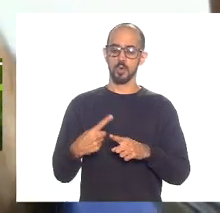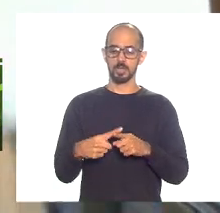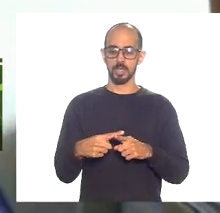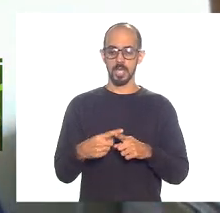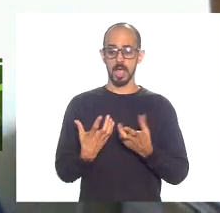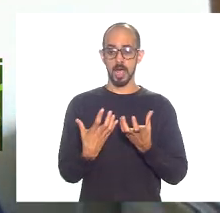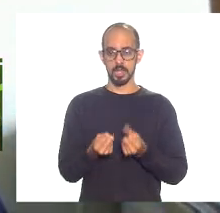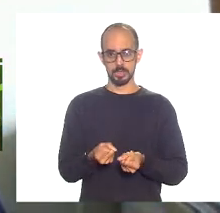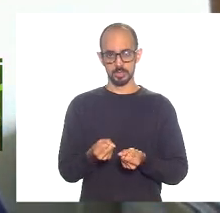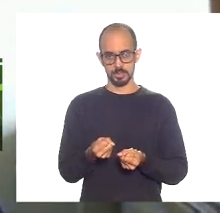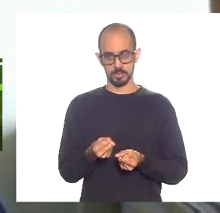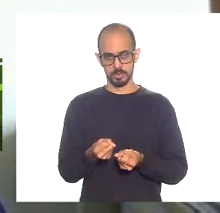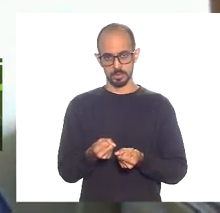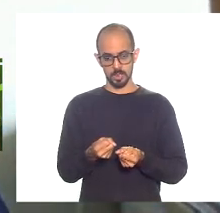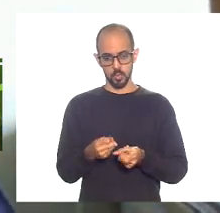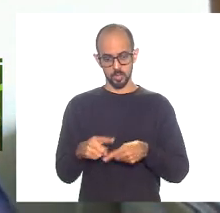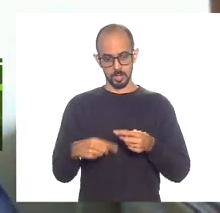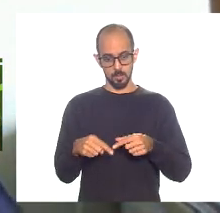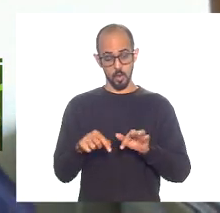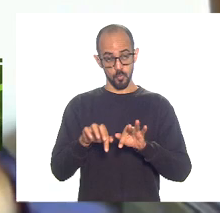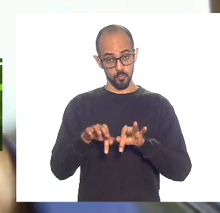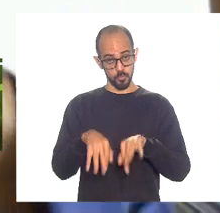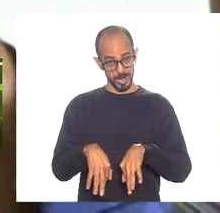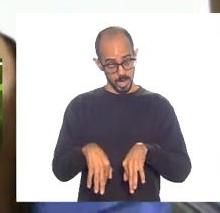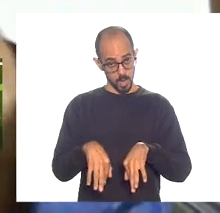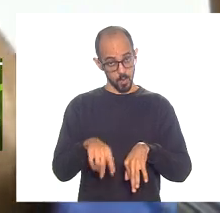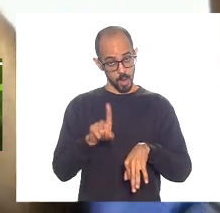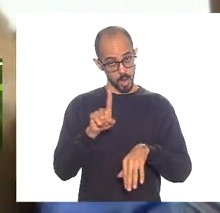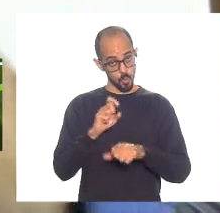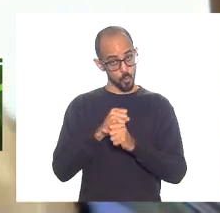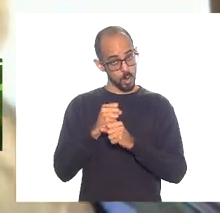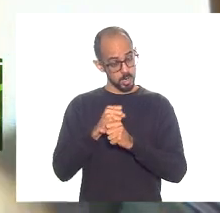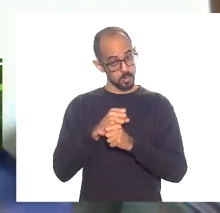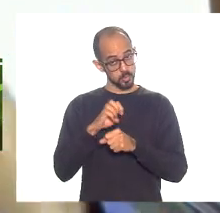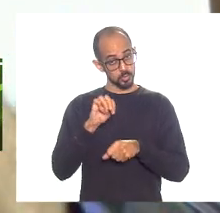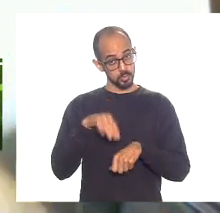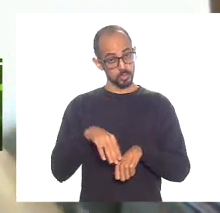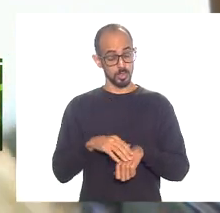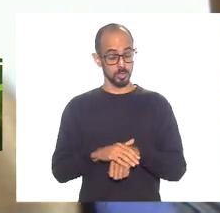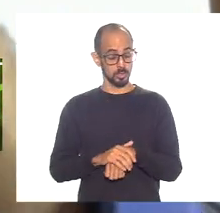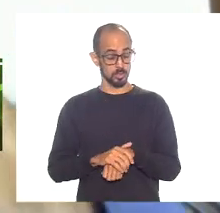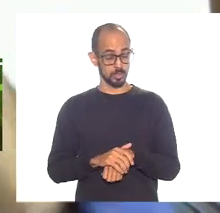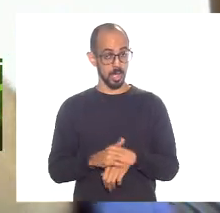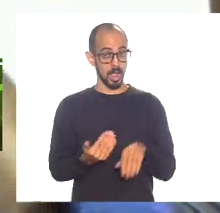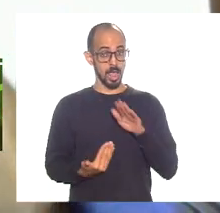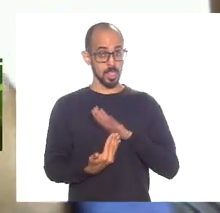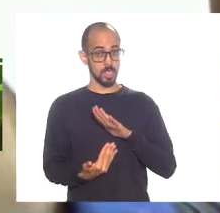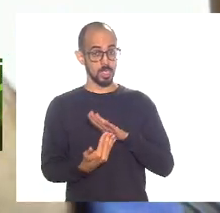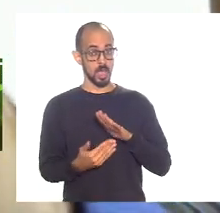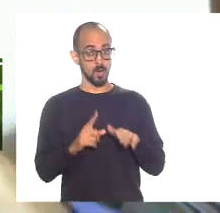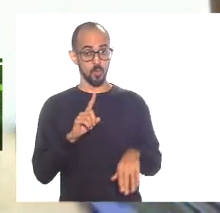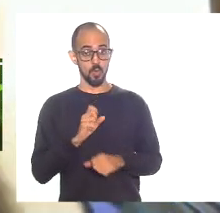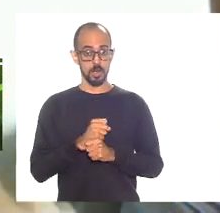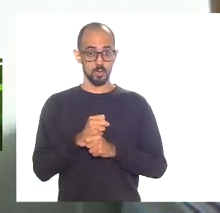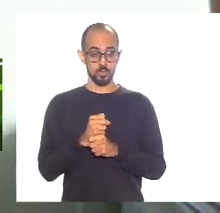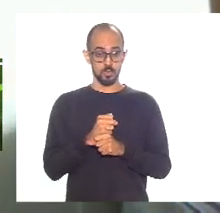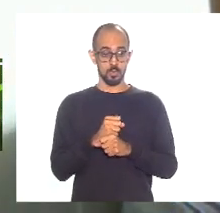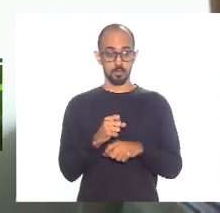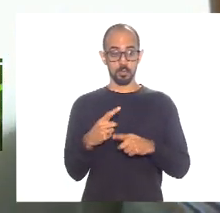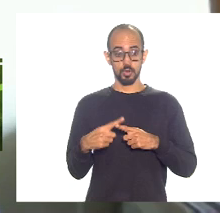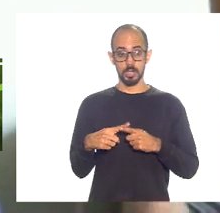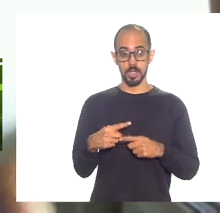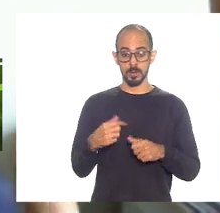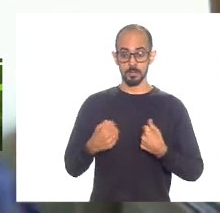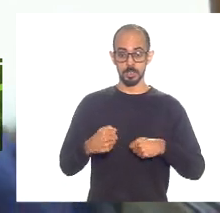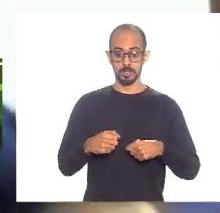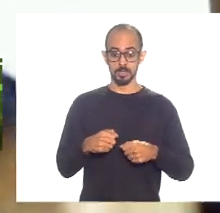definitiva senhor presidente é de um ano sim é de um ano de até um ano sim porque aí tem que